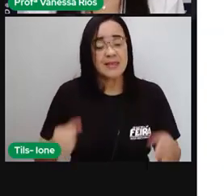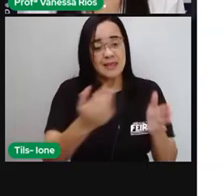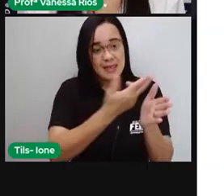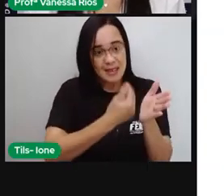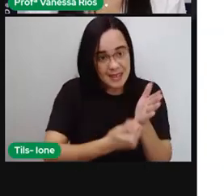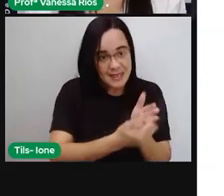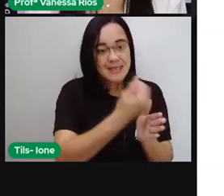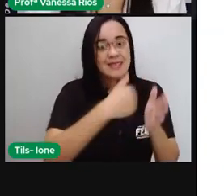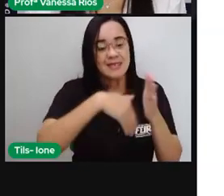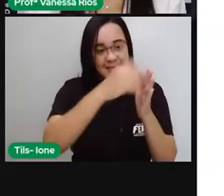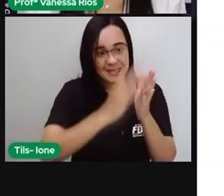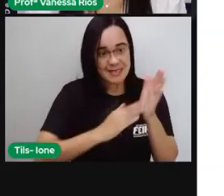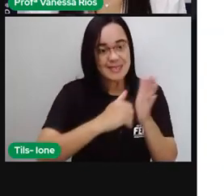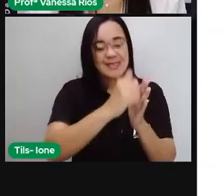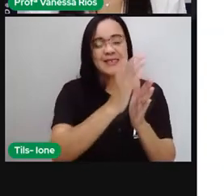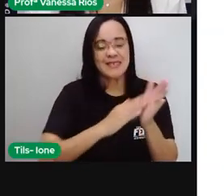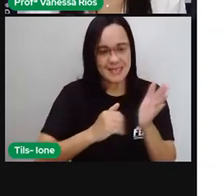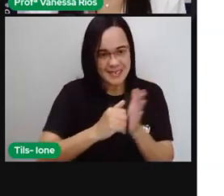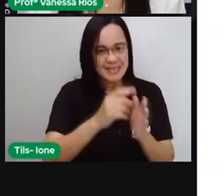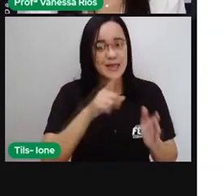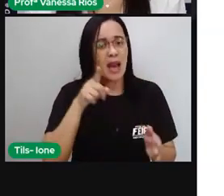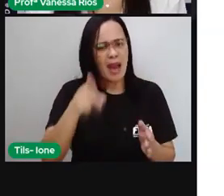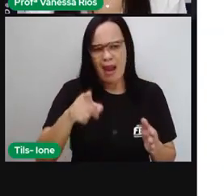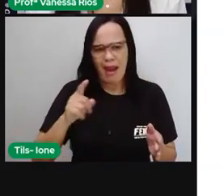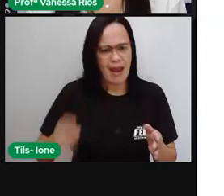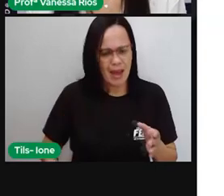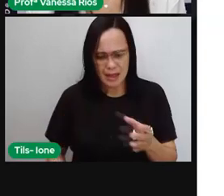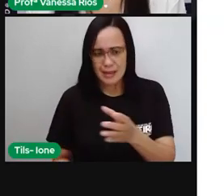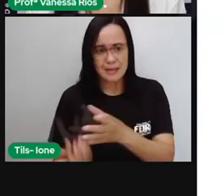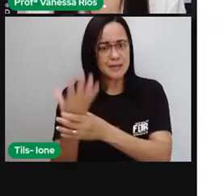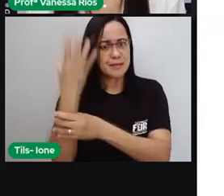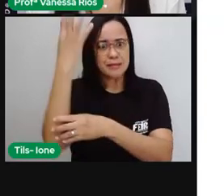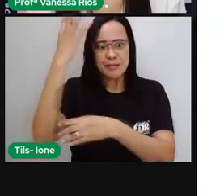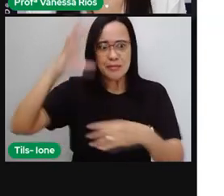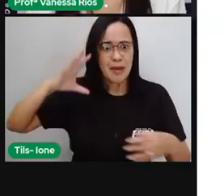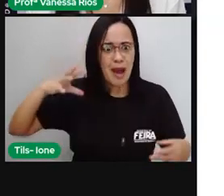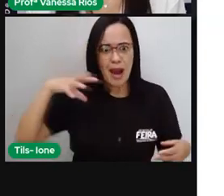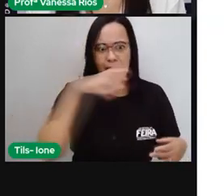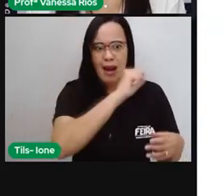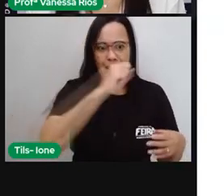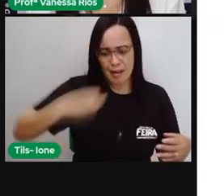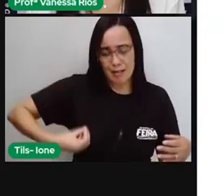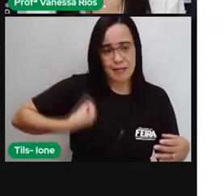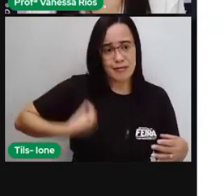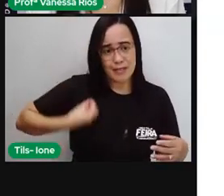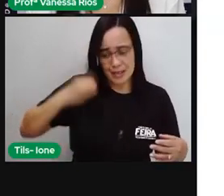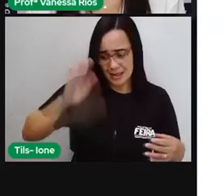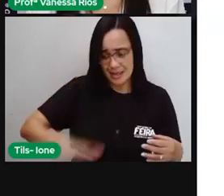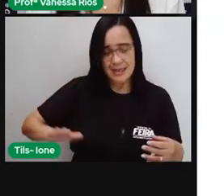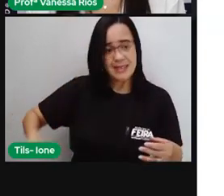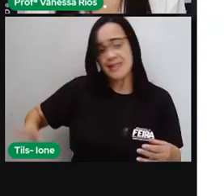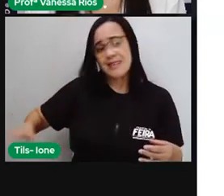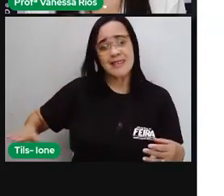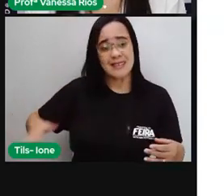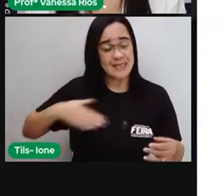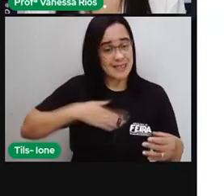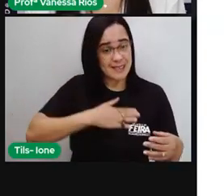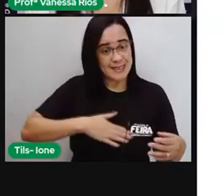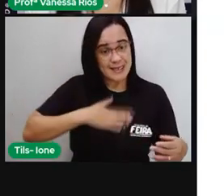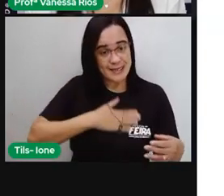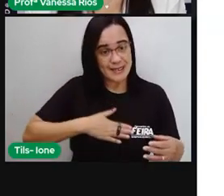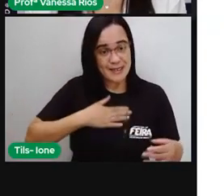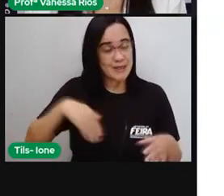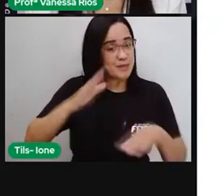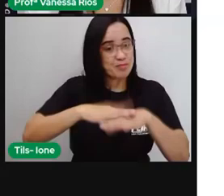arte, as aulas de desenho. Então é algo que surgiu na vida dele aí, desde a infância. E aí